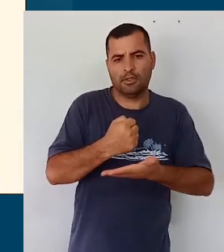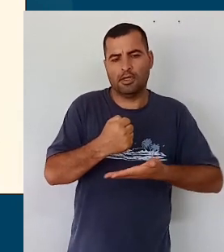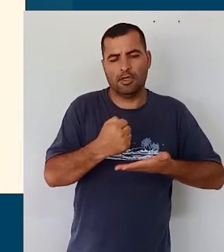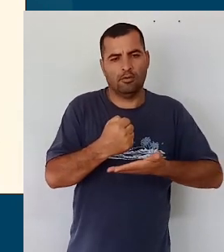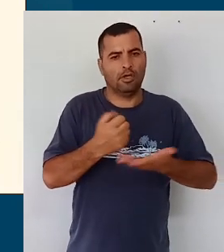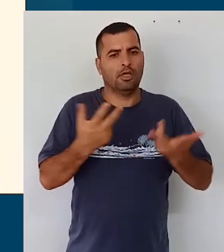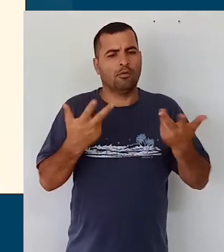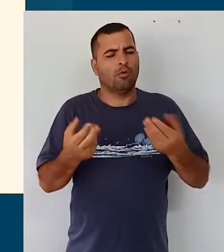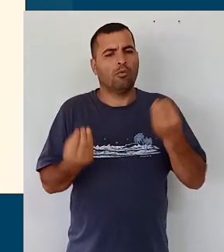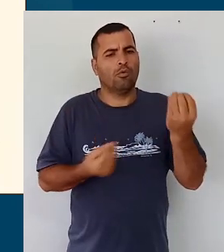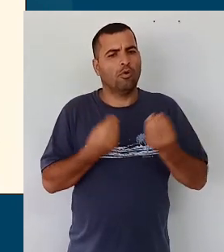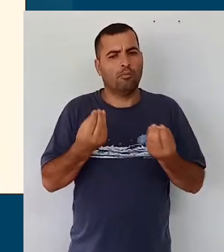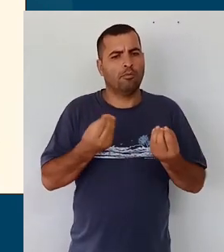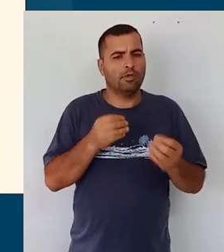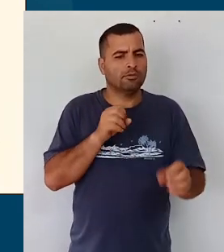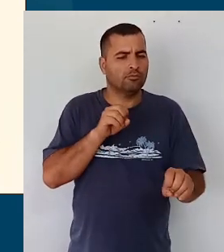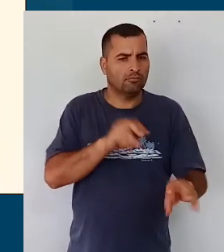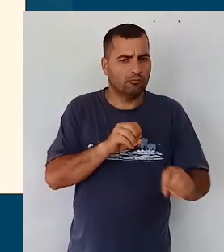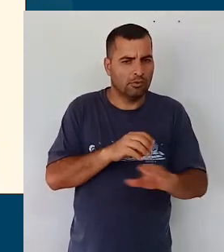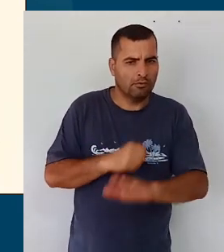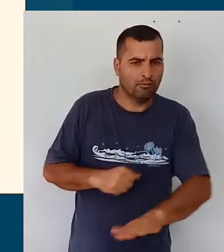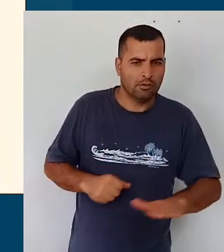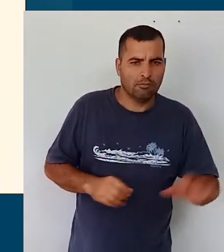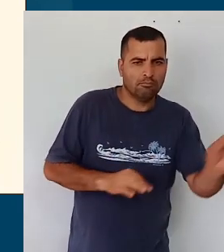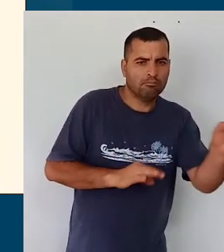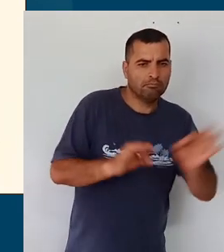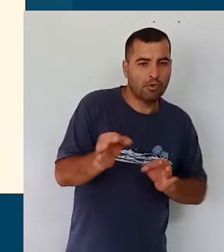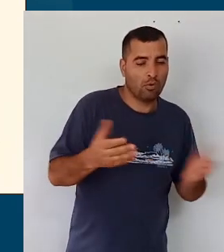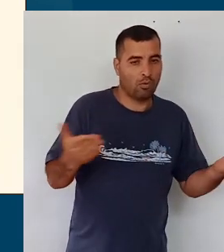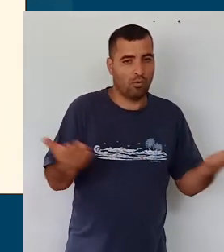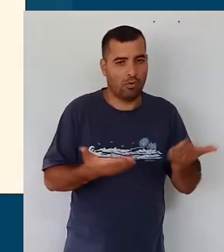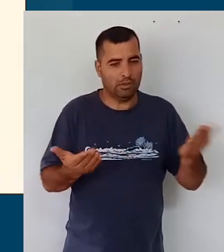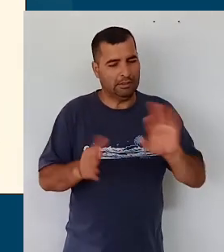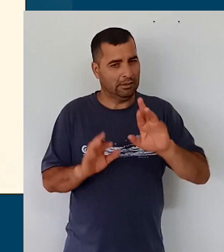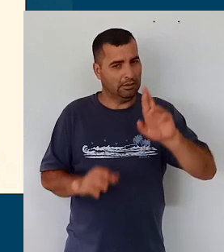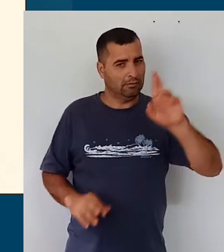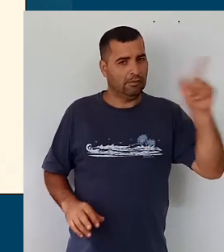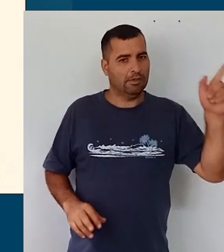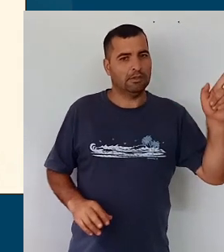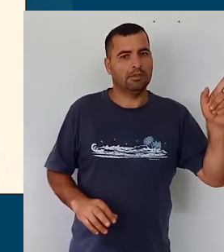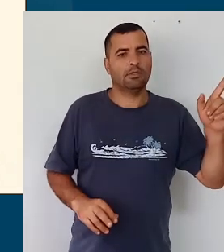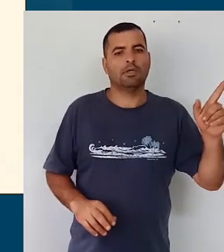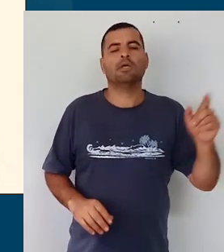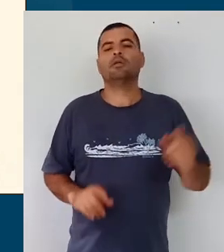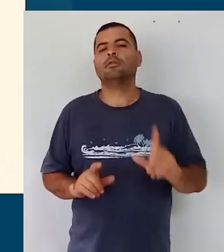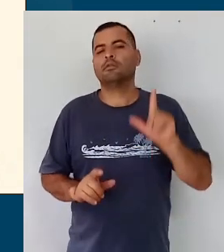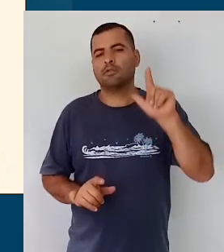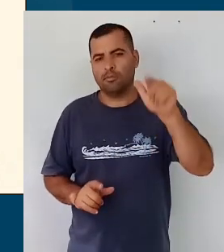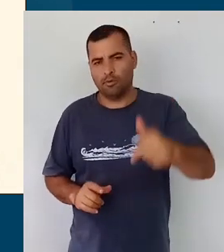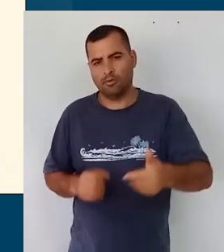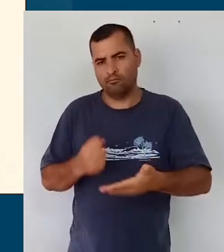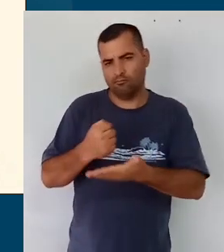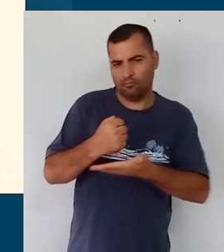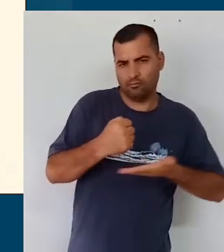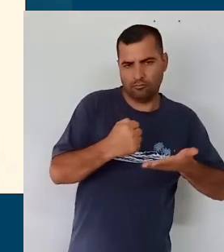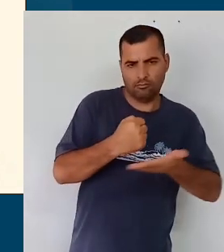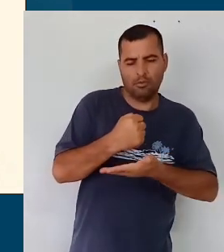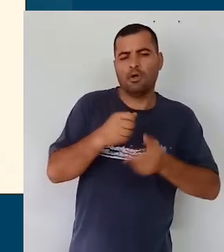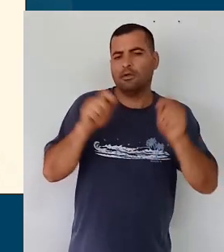infantil se organiza nesses aspectos, de maneira que no ensino fundamental também se possa